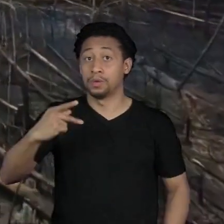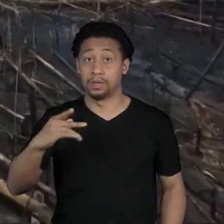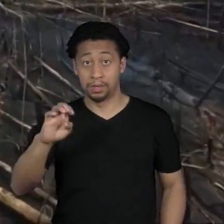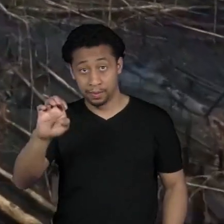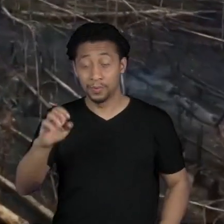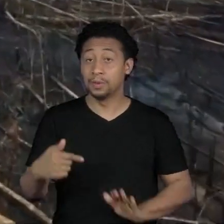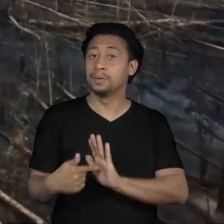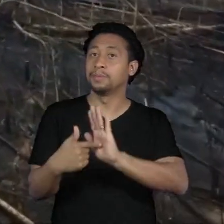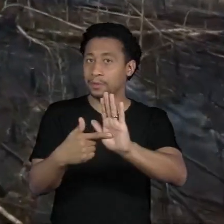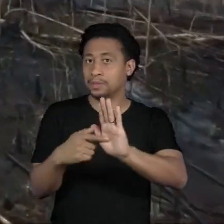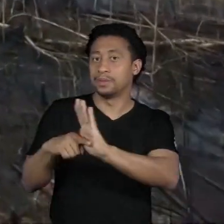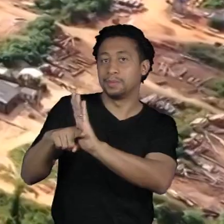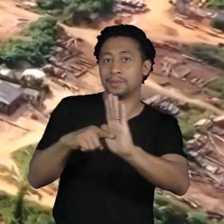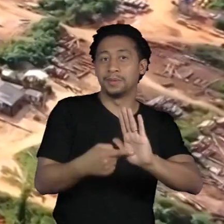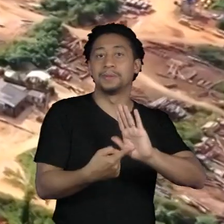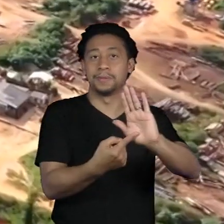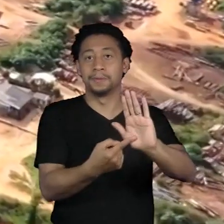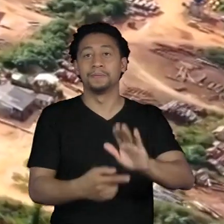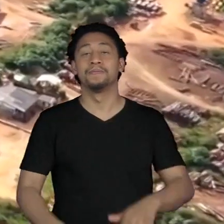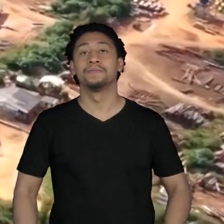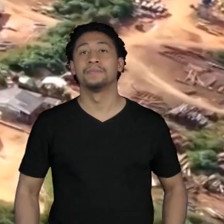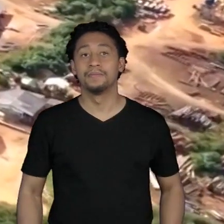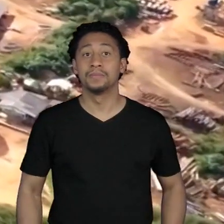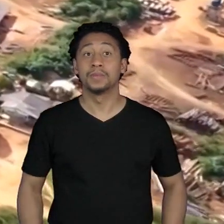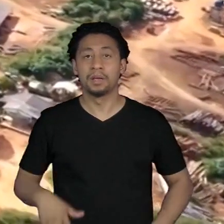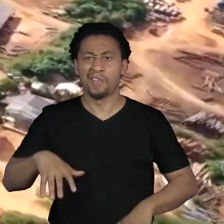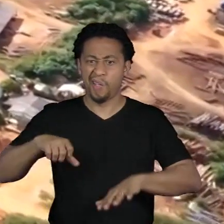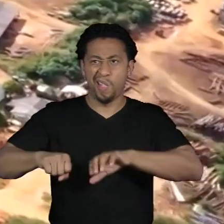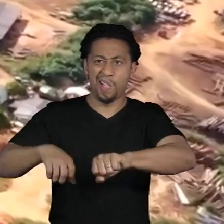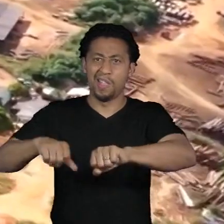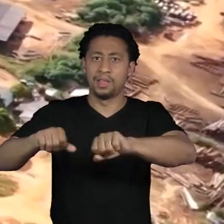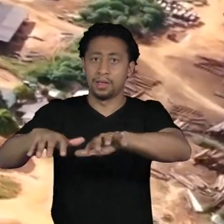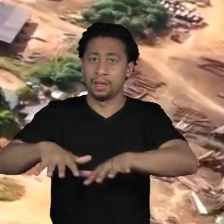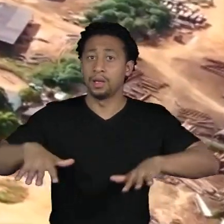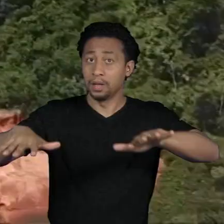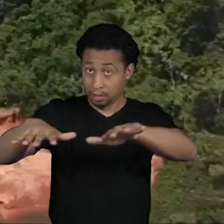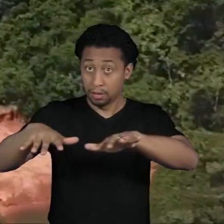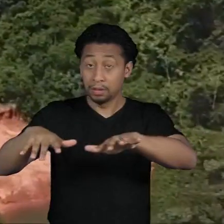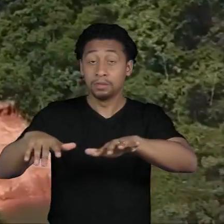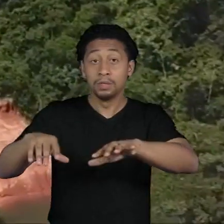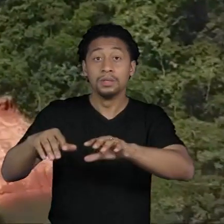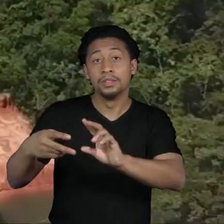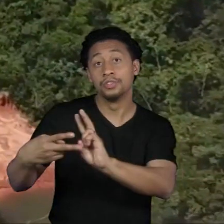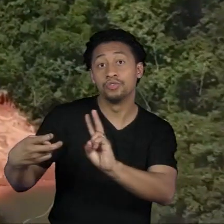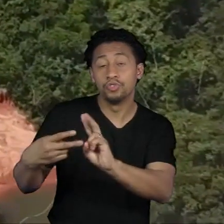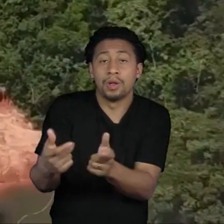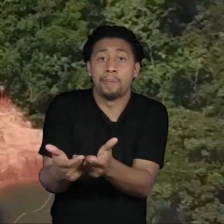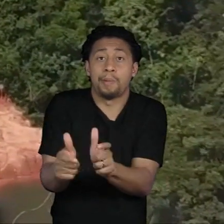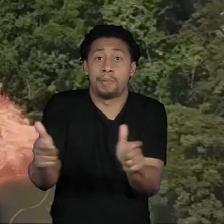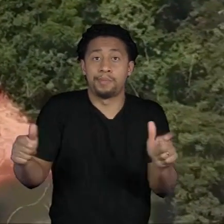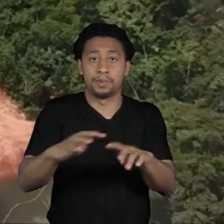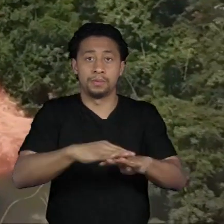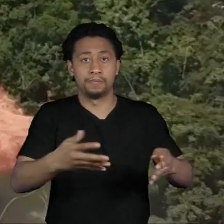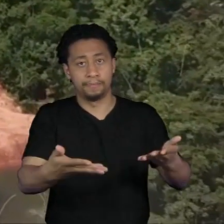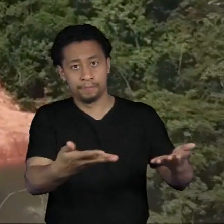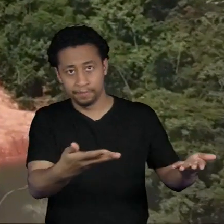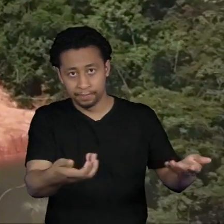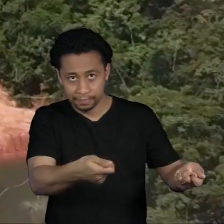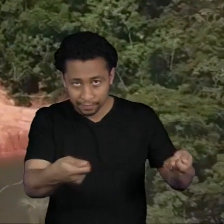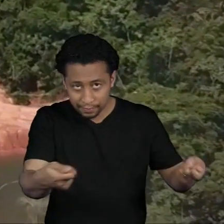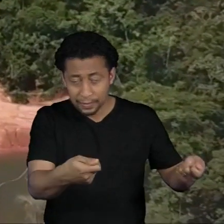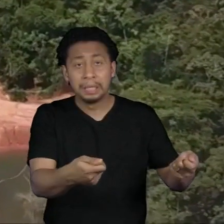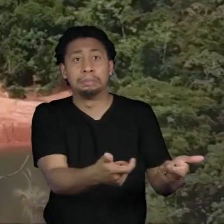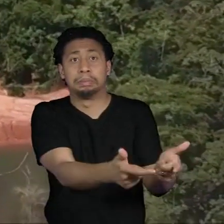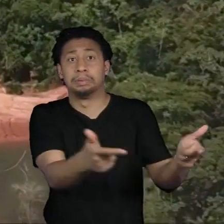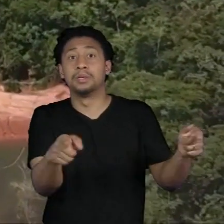Pesquisas Espaciais as invasões de terras indígenas aumentaram assim como o garimpo ilegal e o corte de